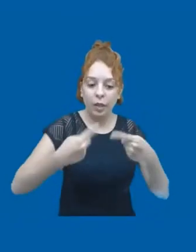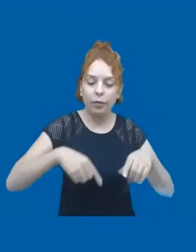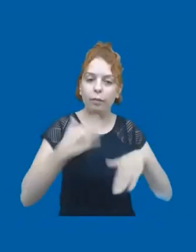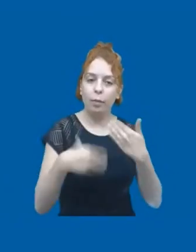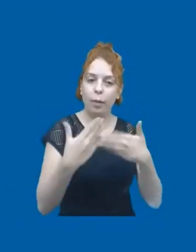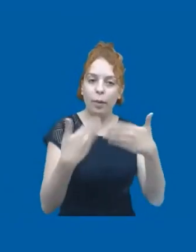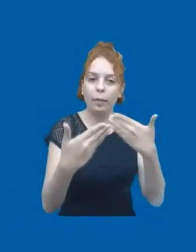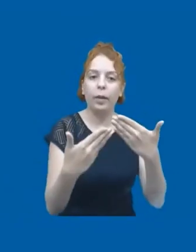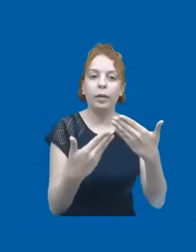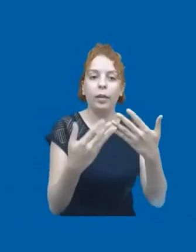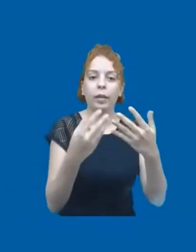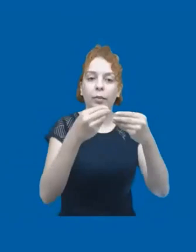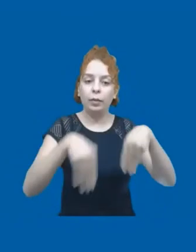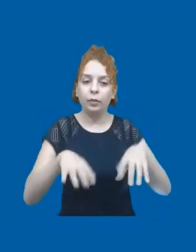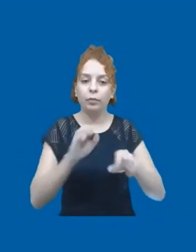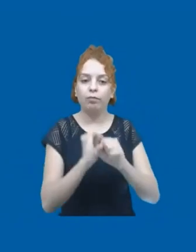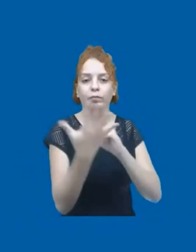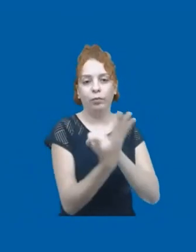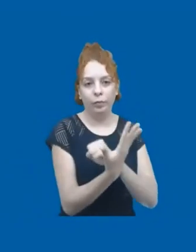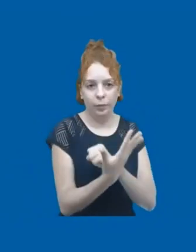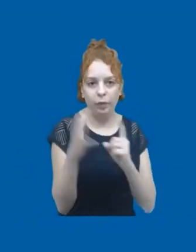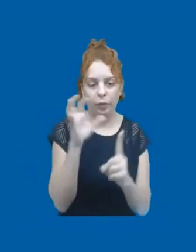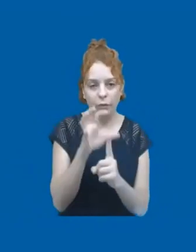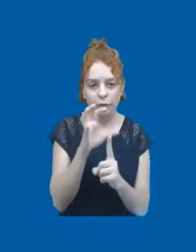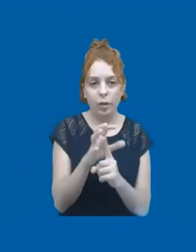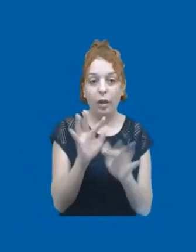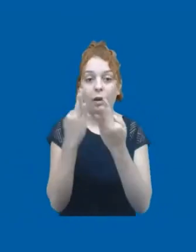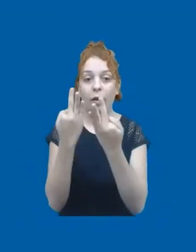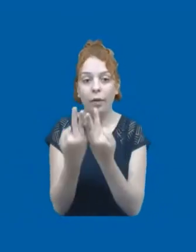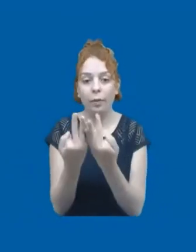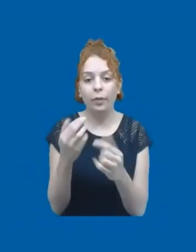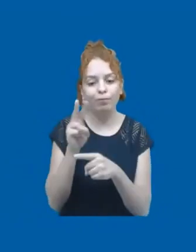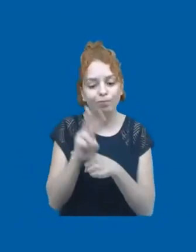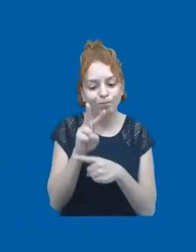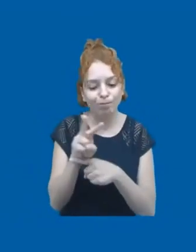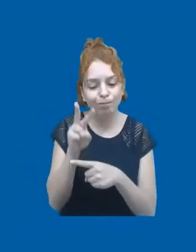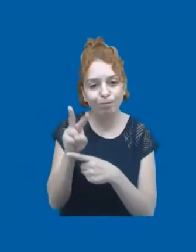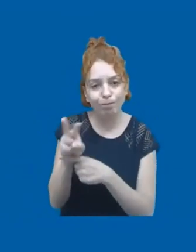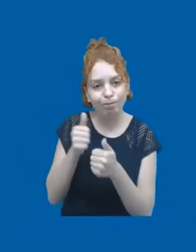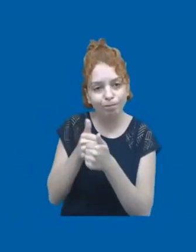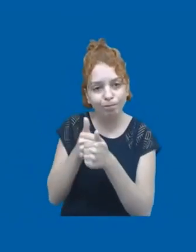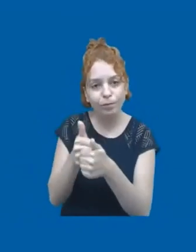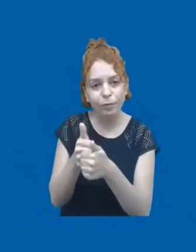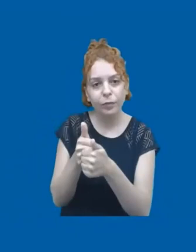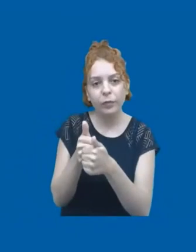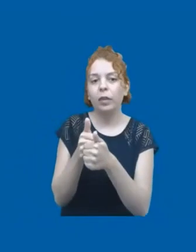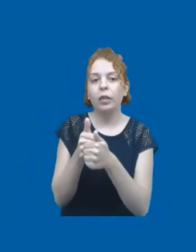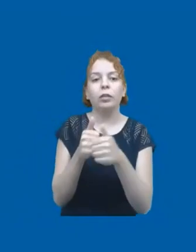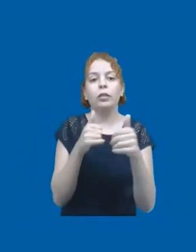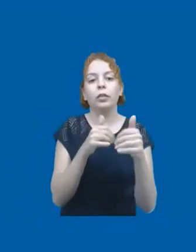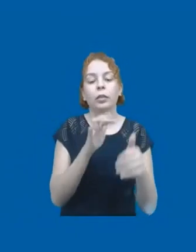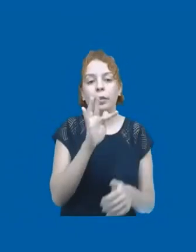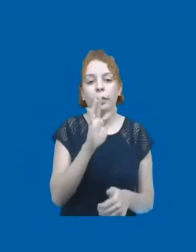perdas causadas pela pandemia, as famílias que vão ter que seguir mais de perto e, por último, o arranjo federativo